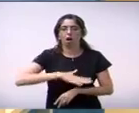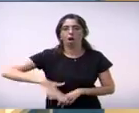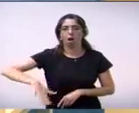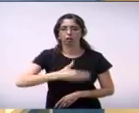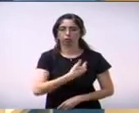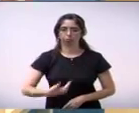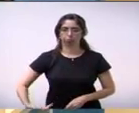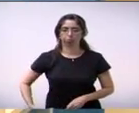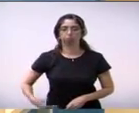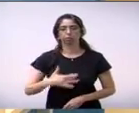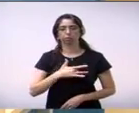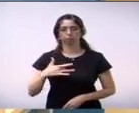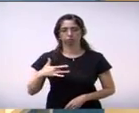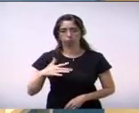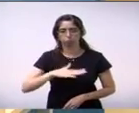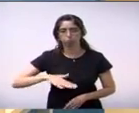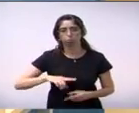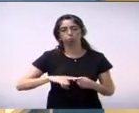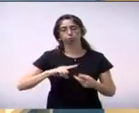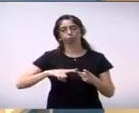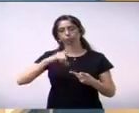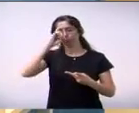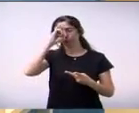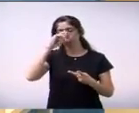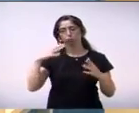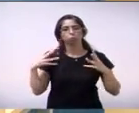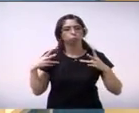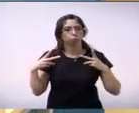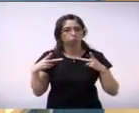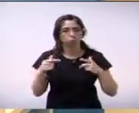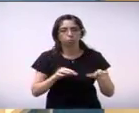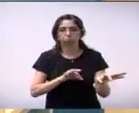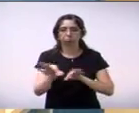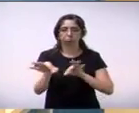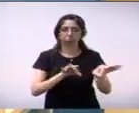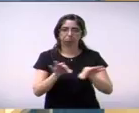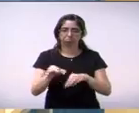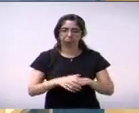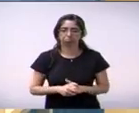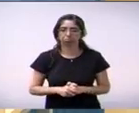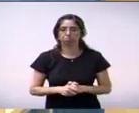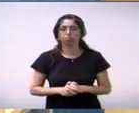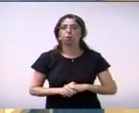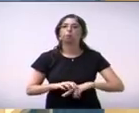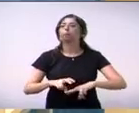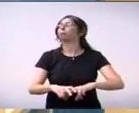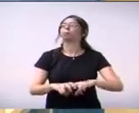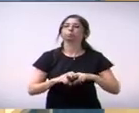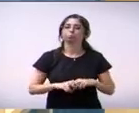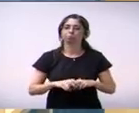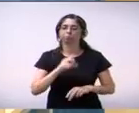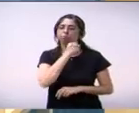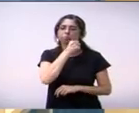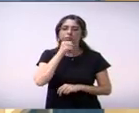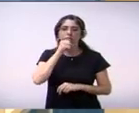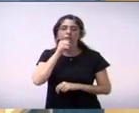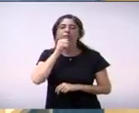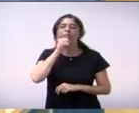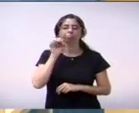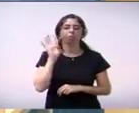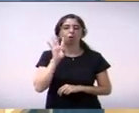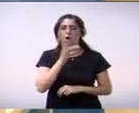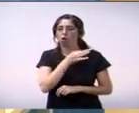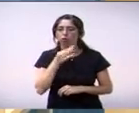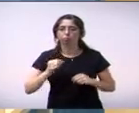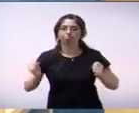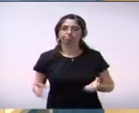preparadas. E essa, a sua indicação, é mais uma valorização para a enfermagem, que sempre atua